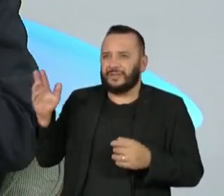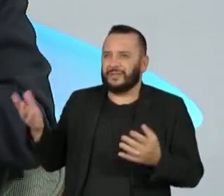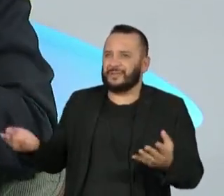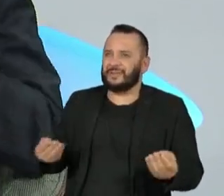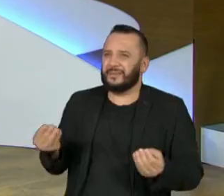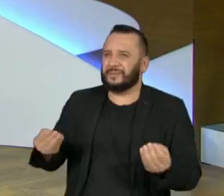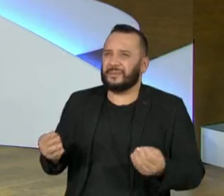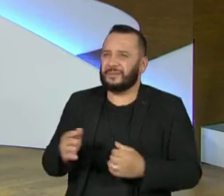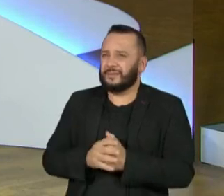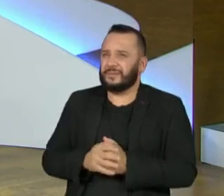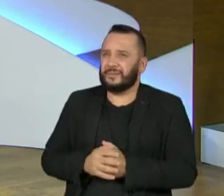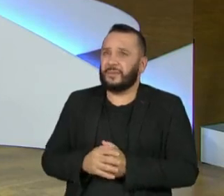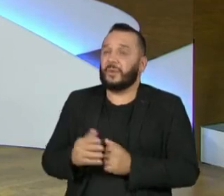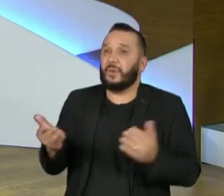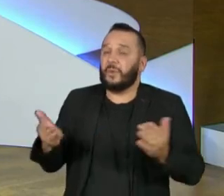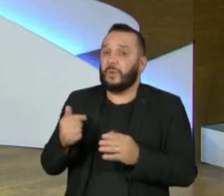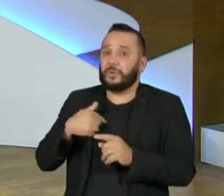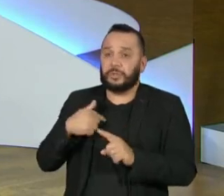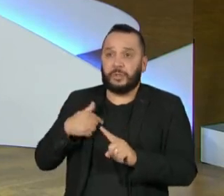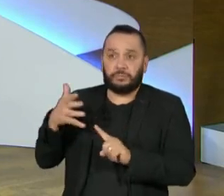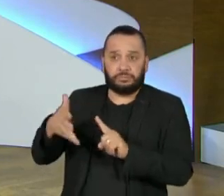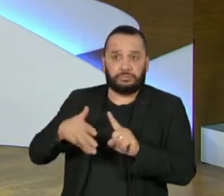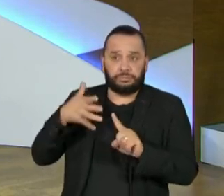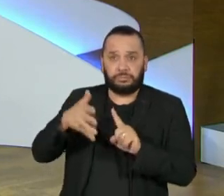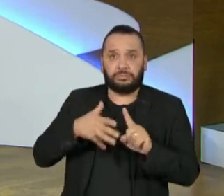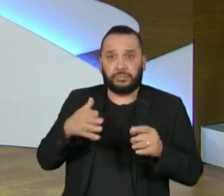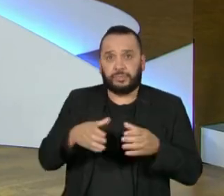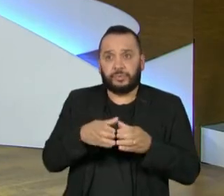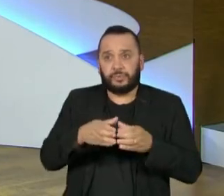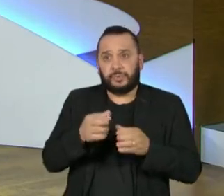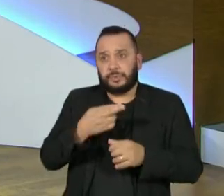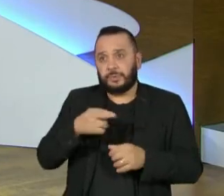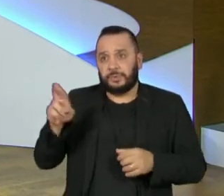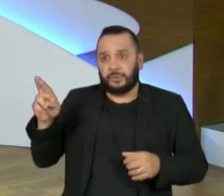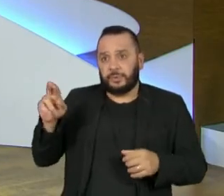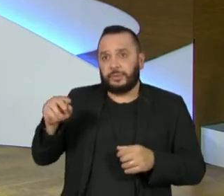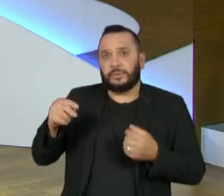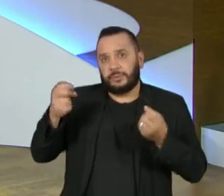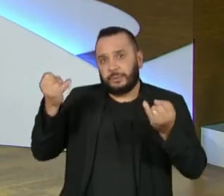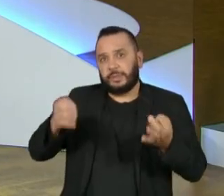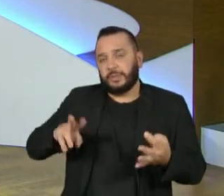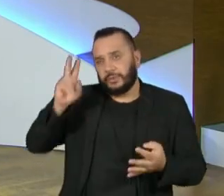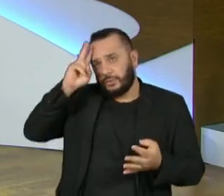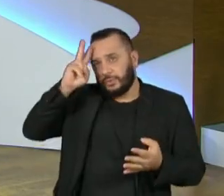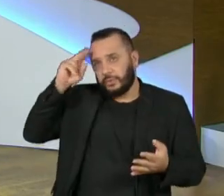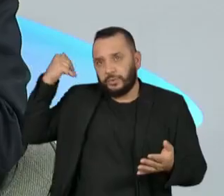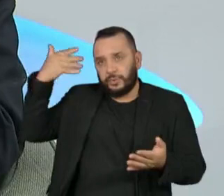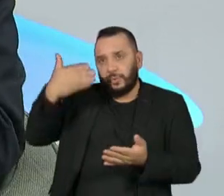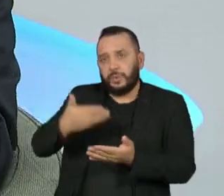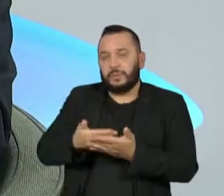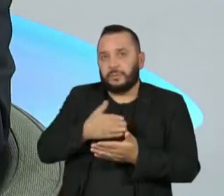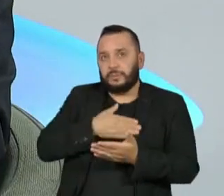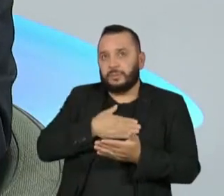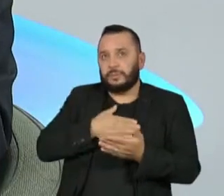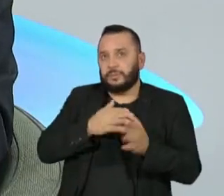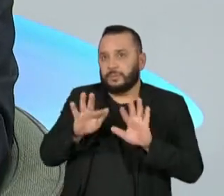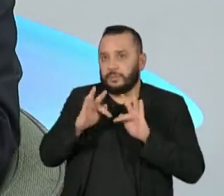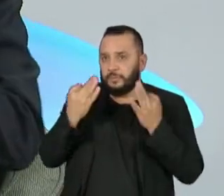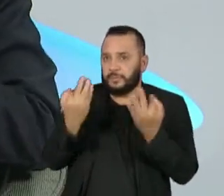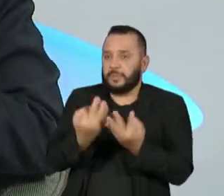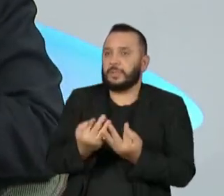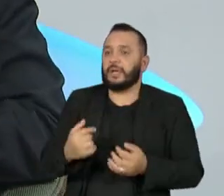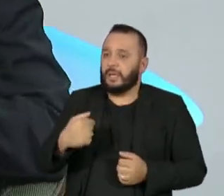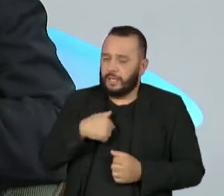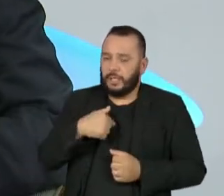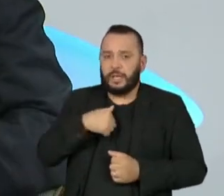Você sabe que hoje eu fiz um discurso para religiosos falando da história da minha família. Eu sou neto, como